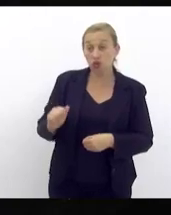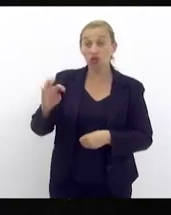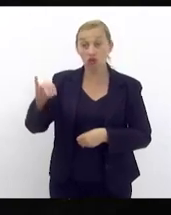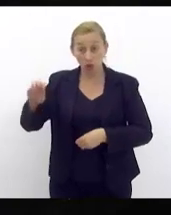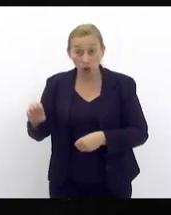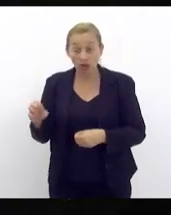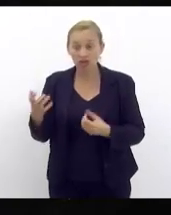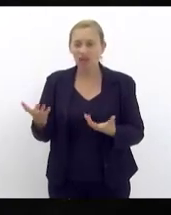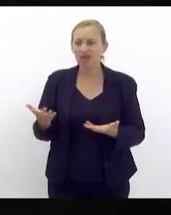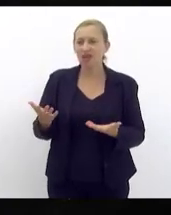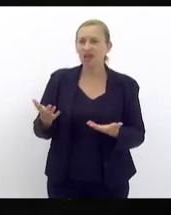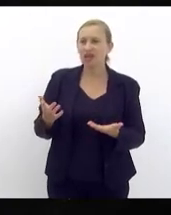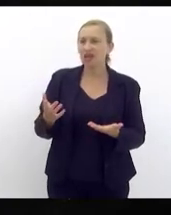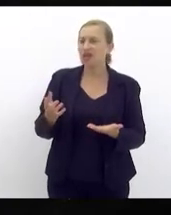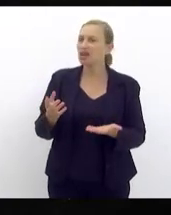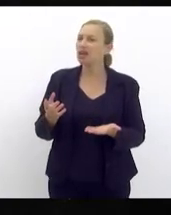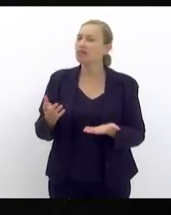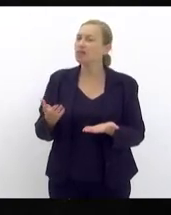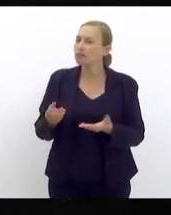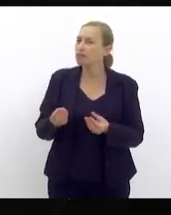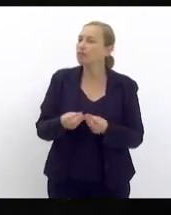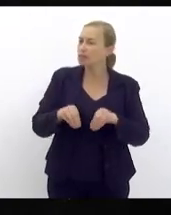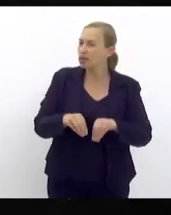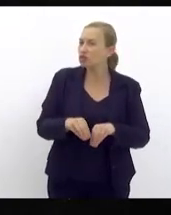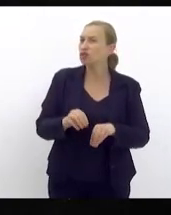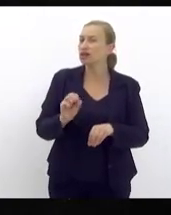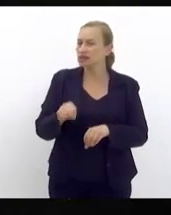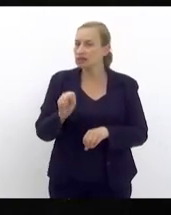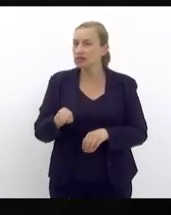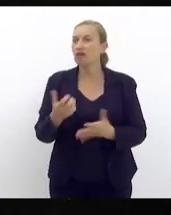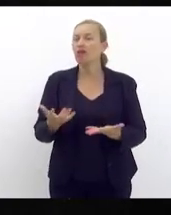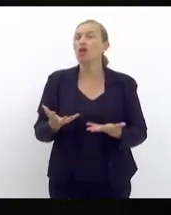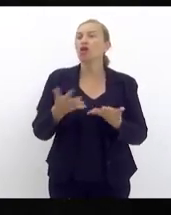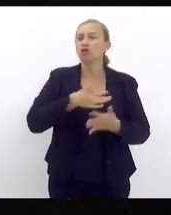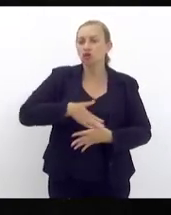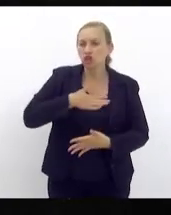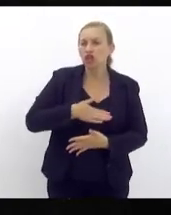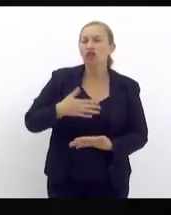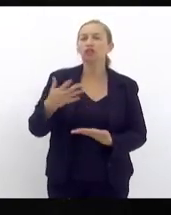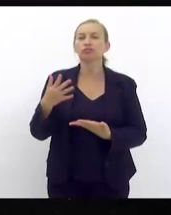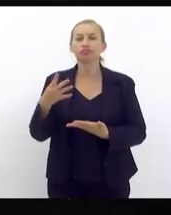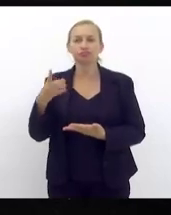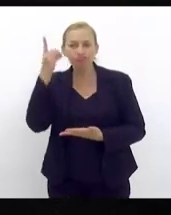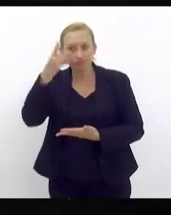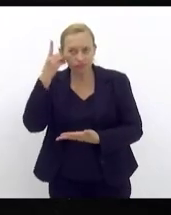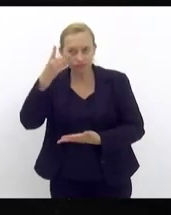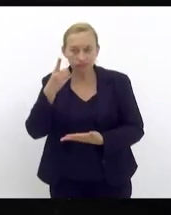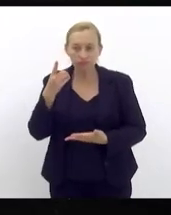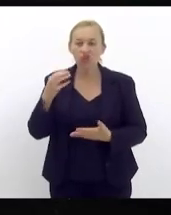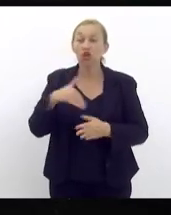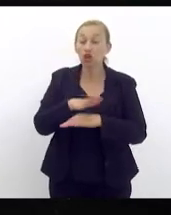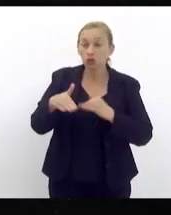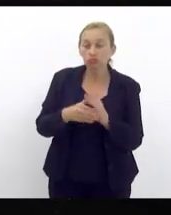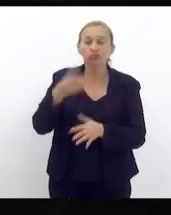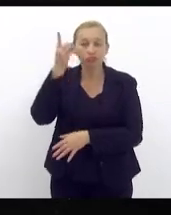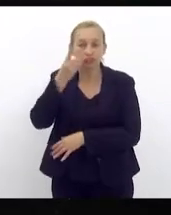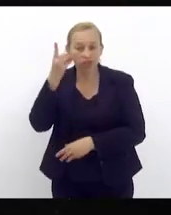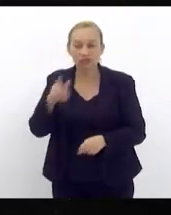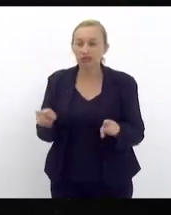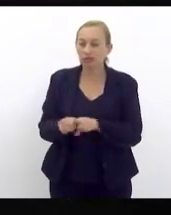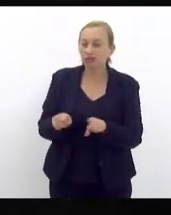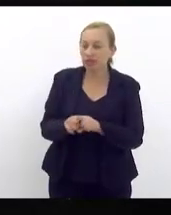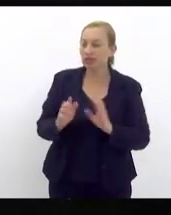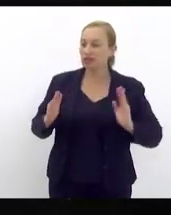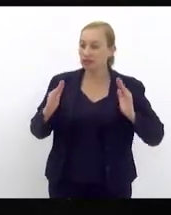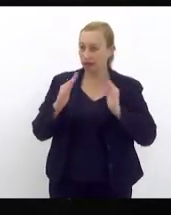vem deixando a desejar então eu gostaria que o nobre deputado estivesse presente como todos os deputados aqui